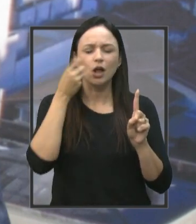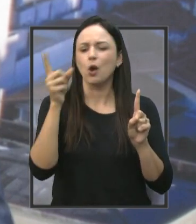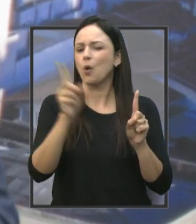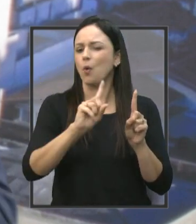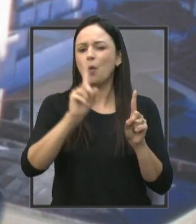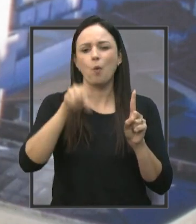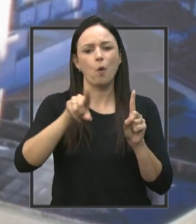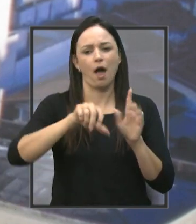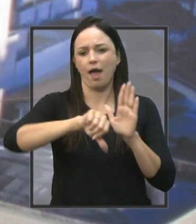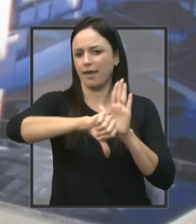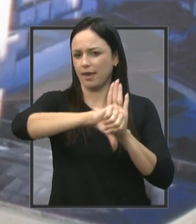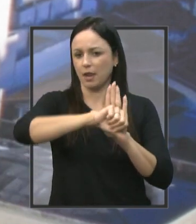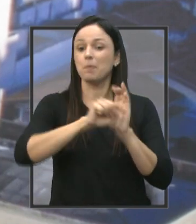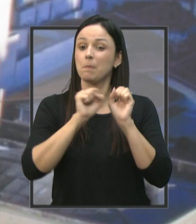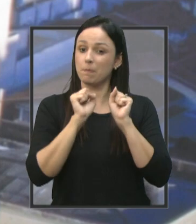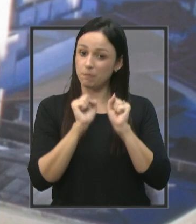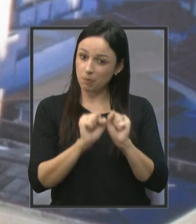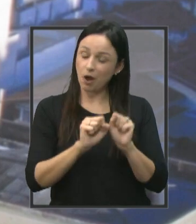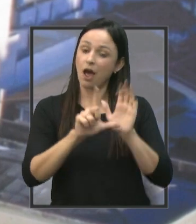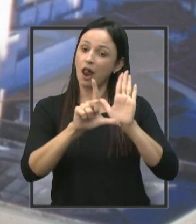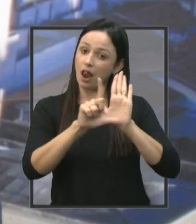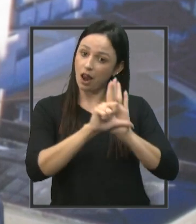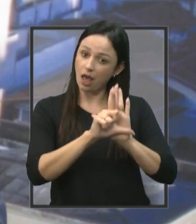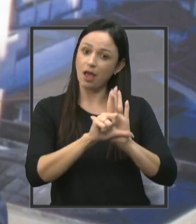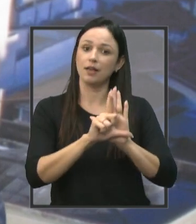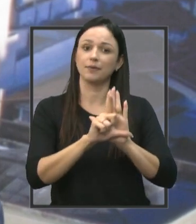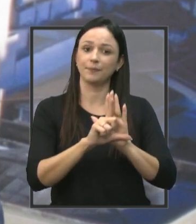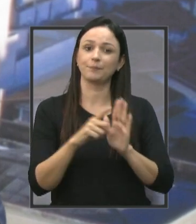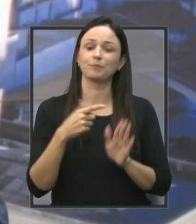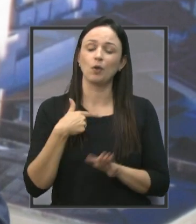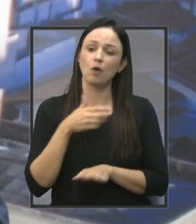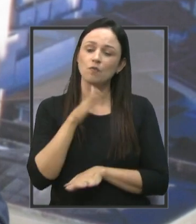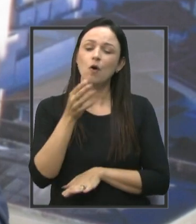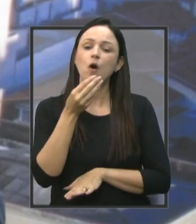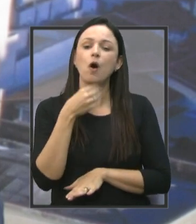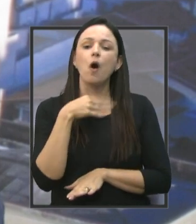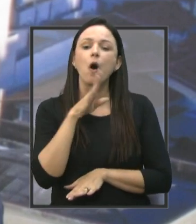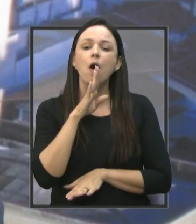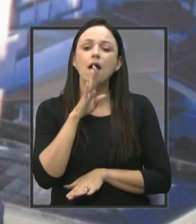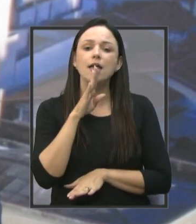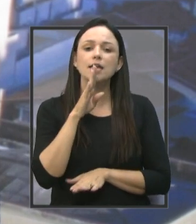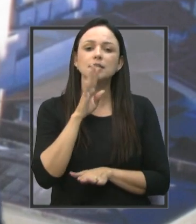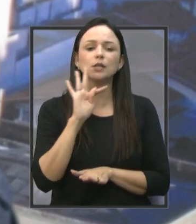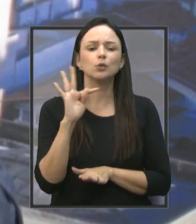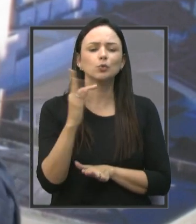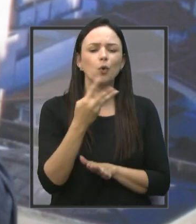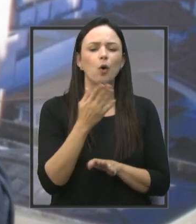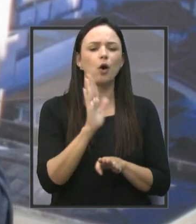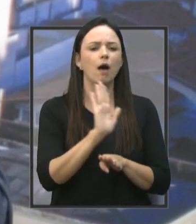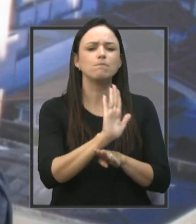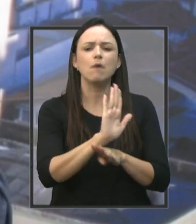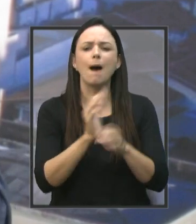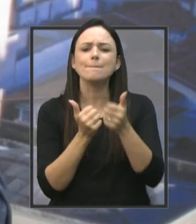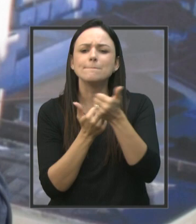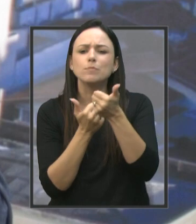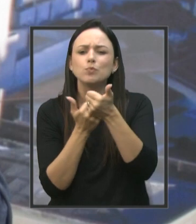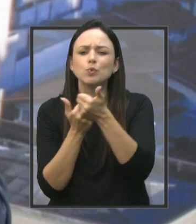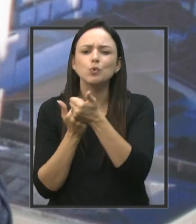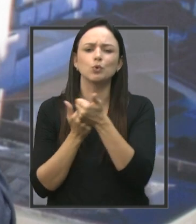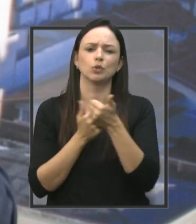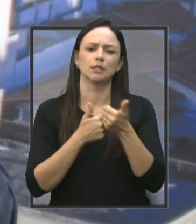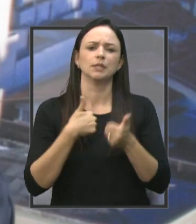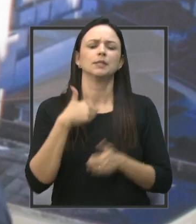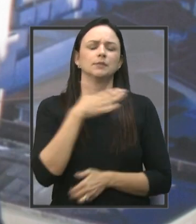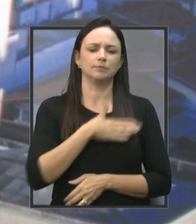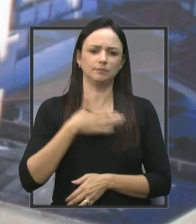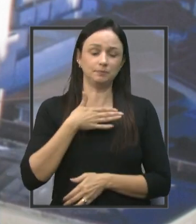a entrega legal, e eu tive a oportunidade de conhecer todo o aparato, já conhecia, mas eu tive o